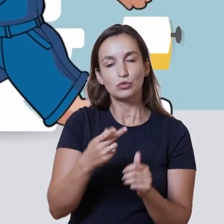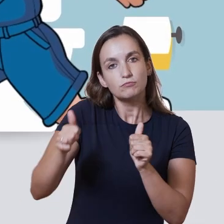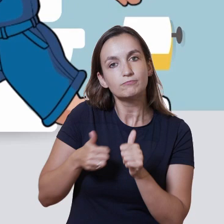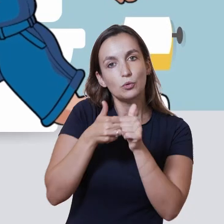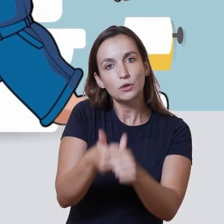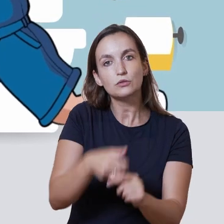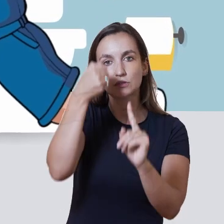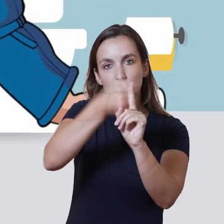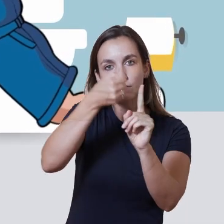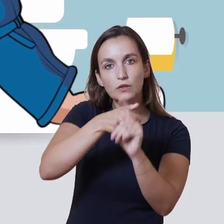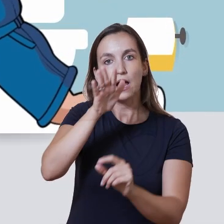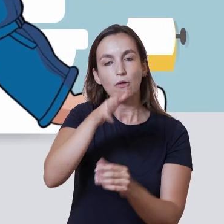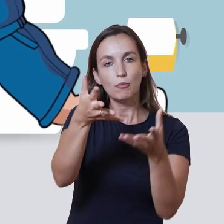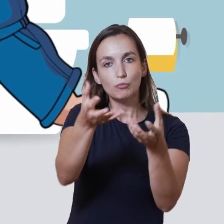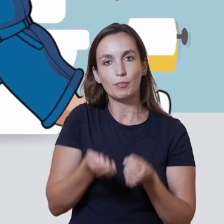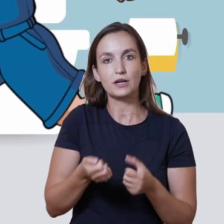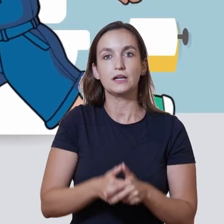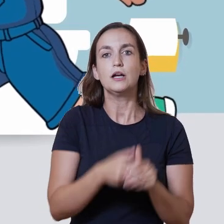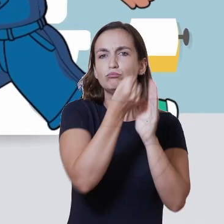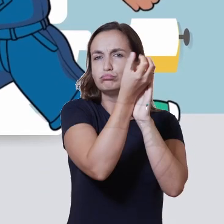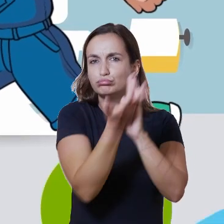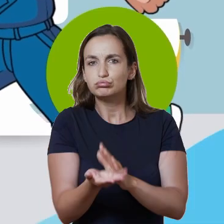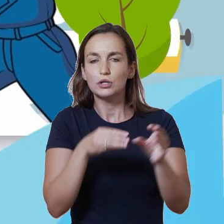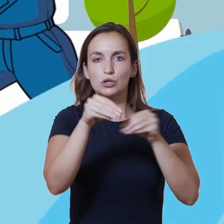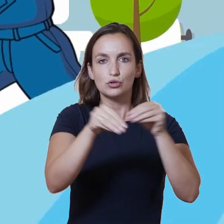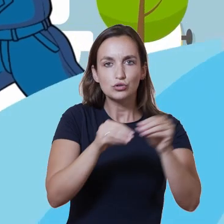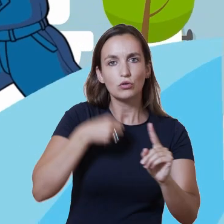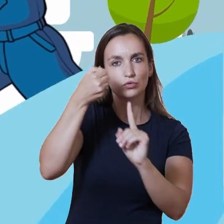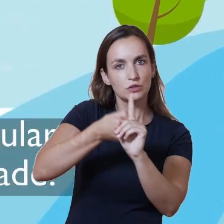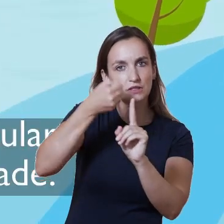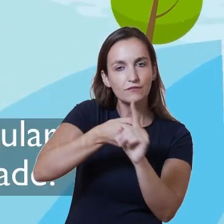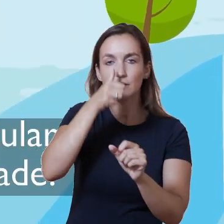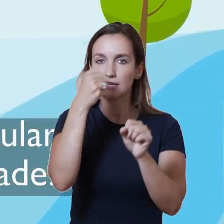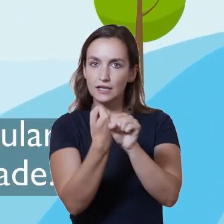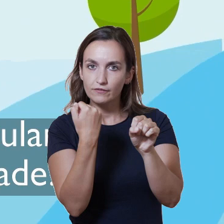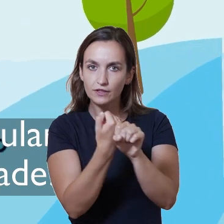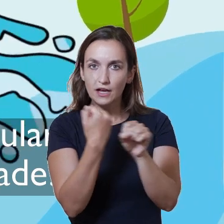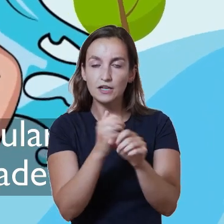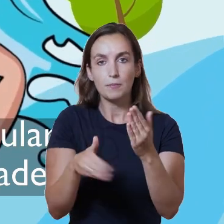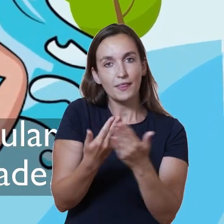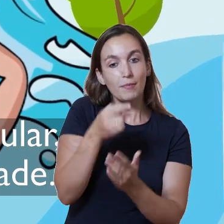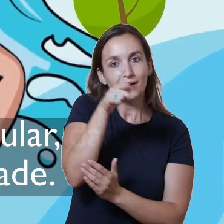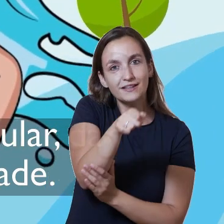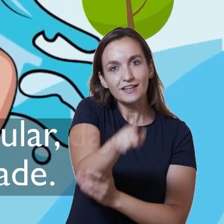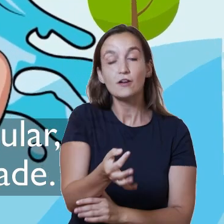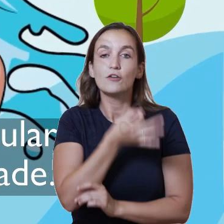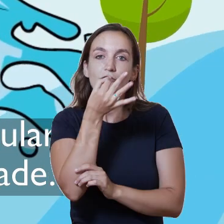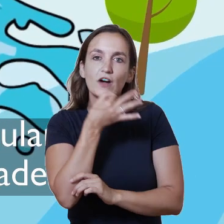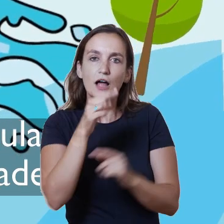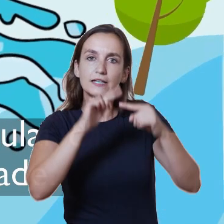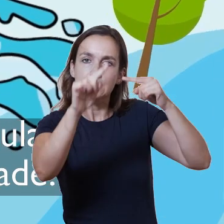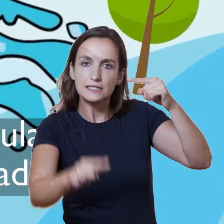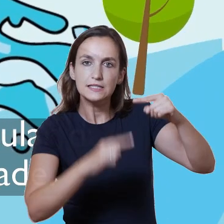água. Serão vários os jogos, desafios e atividades que temos para ti. Vamos falar do ciclo urbano da água, da